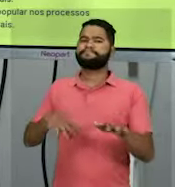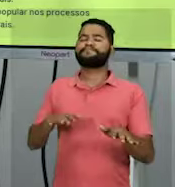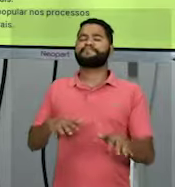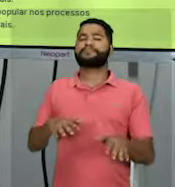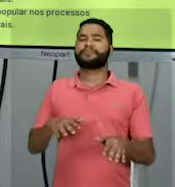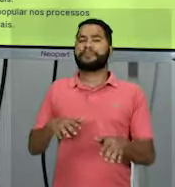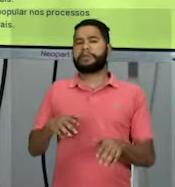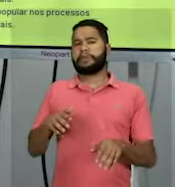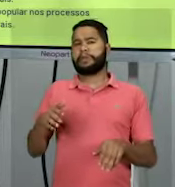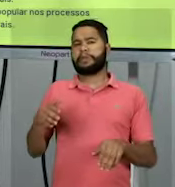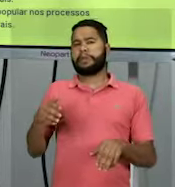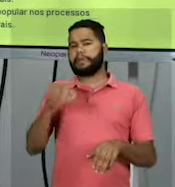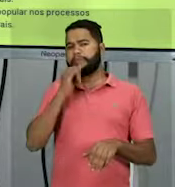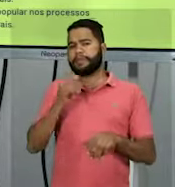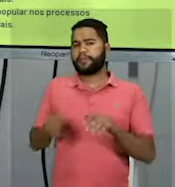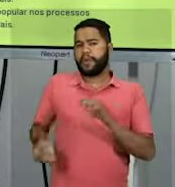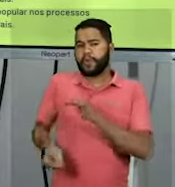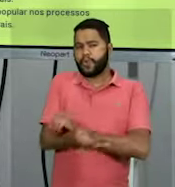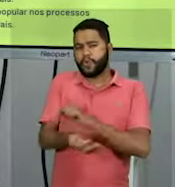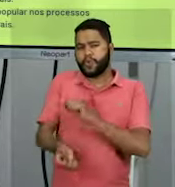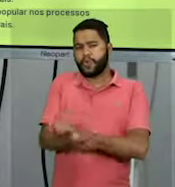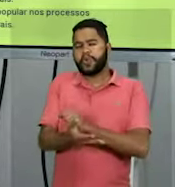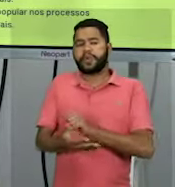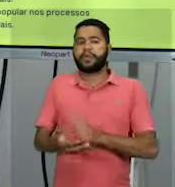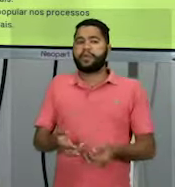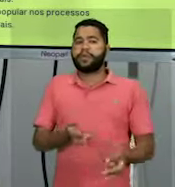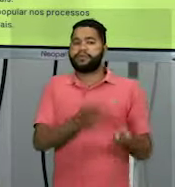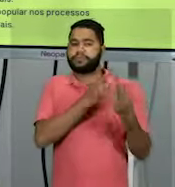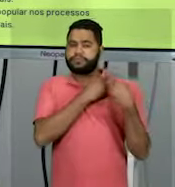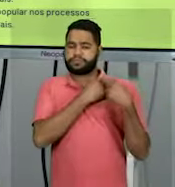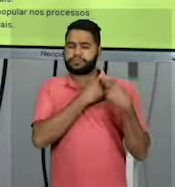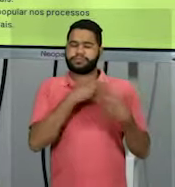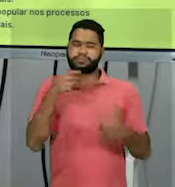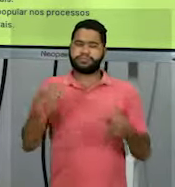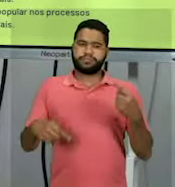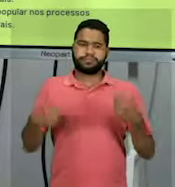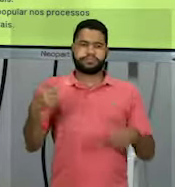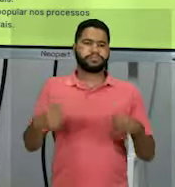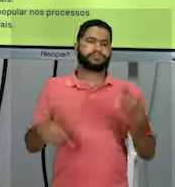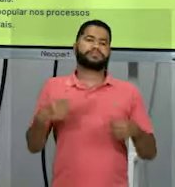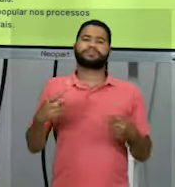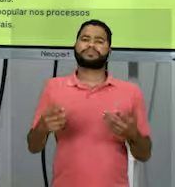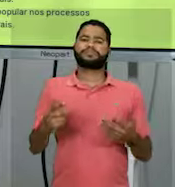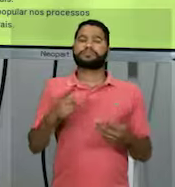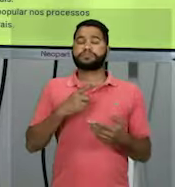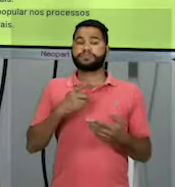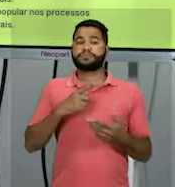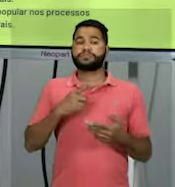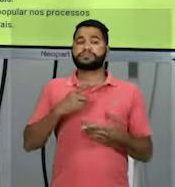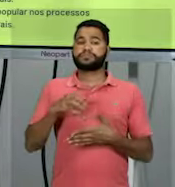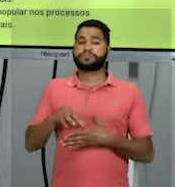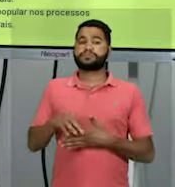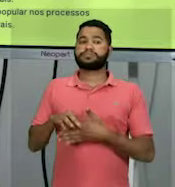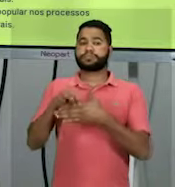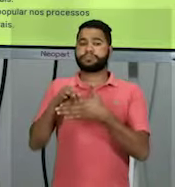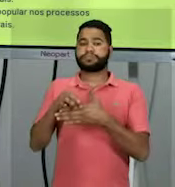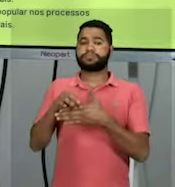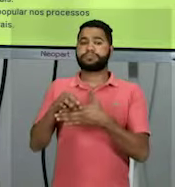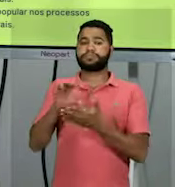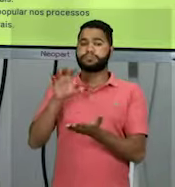que a corrupção é de responsabilidade dessa política que tem como liderança essas